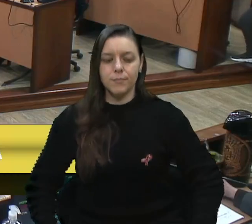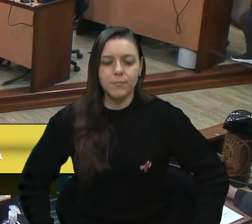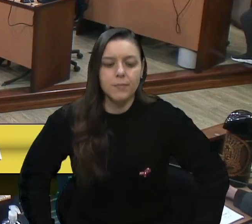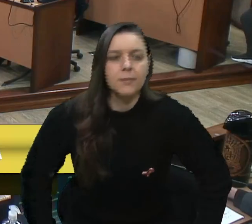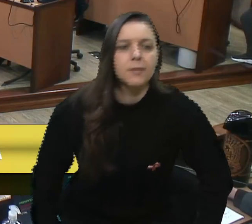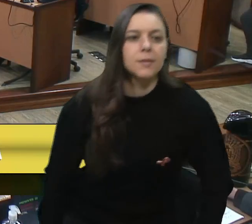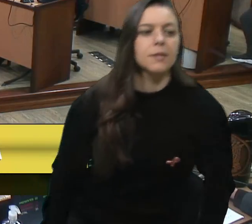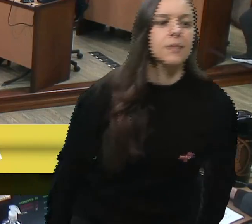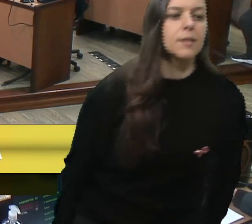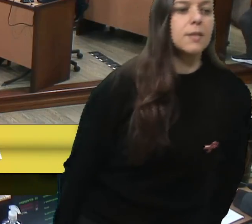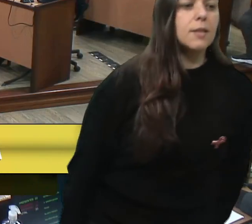Próximo inscrito, vereador Fantinel.